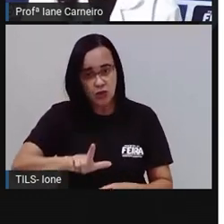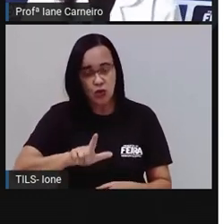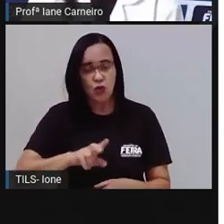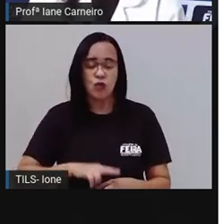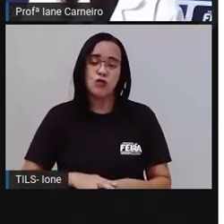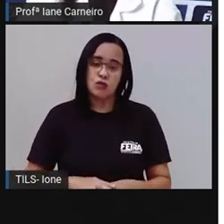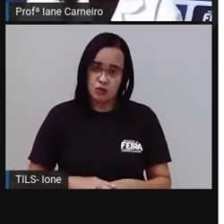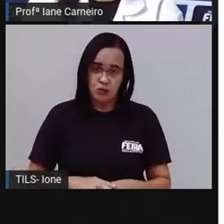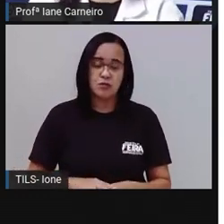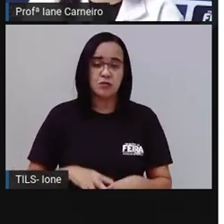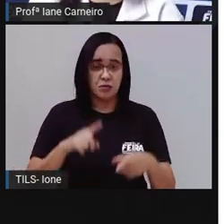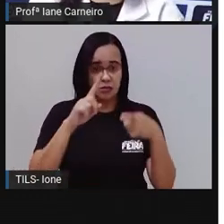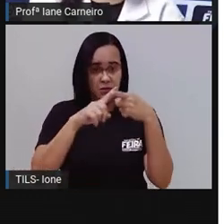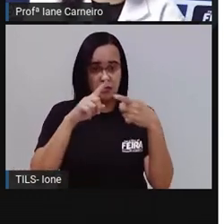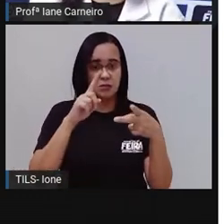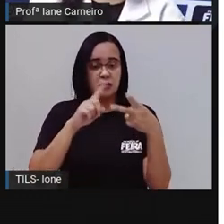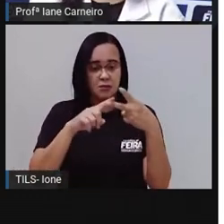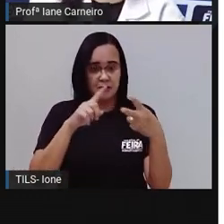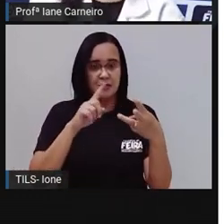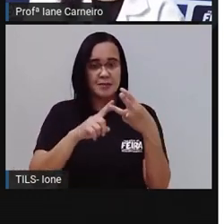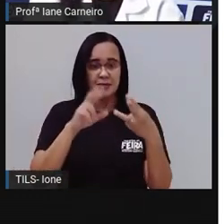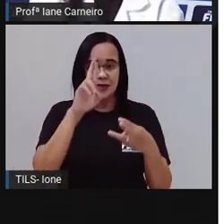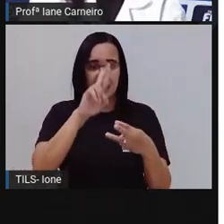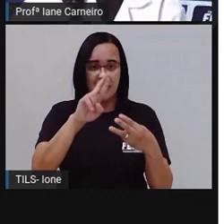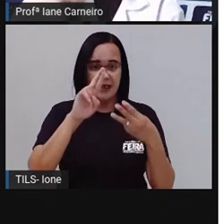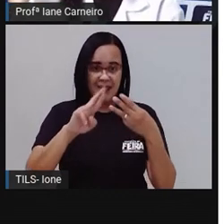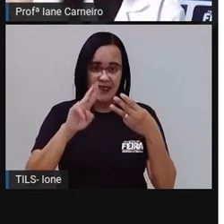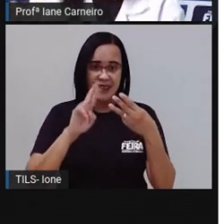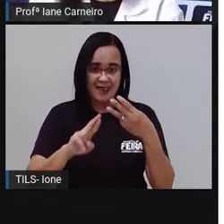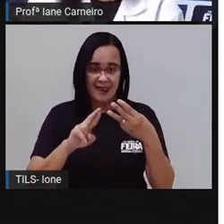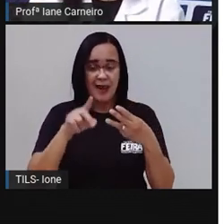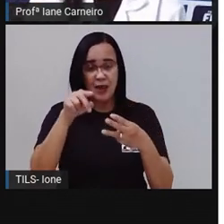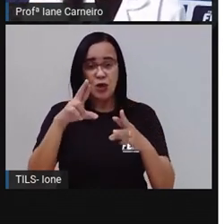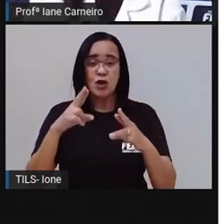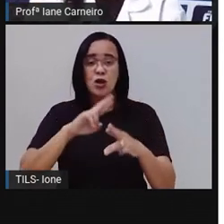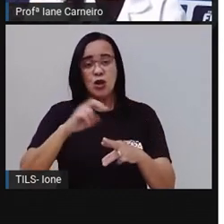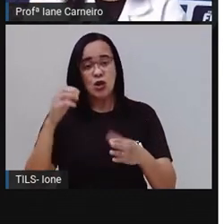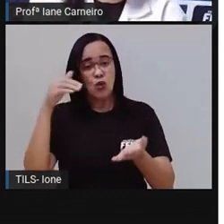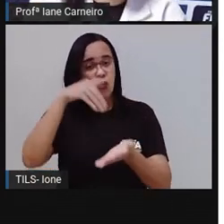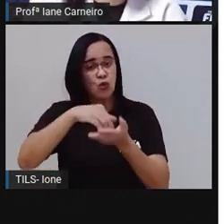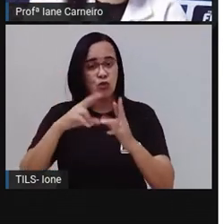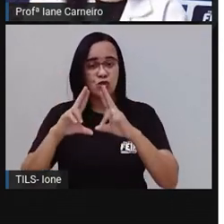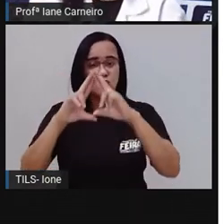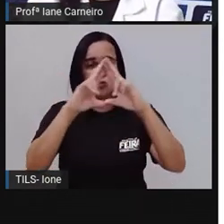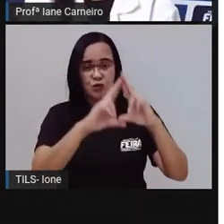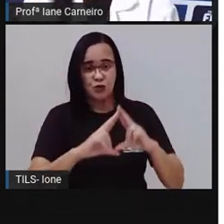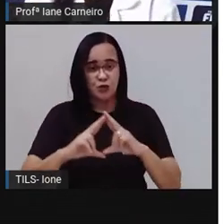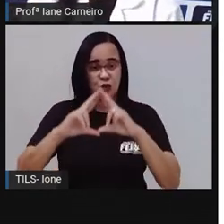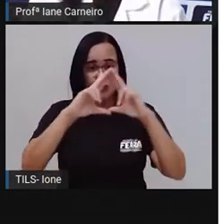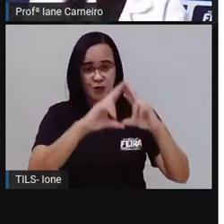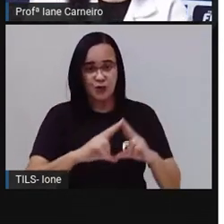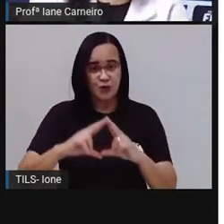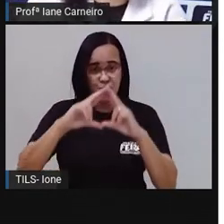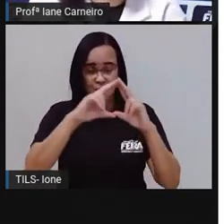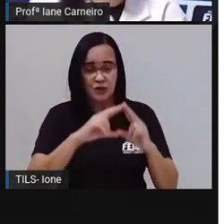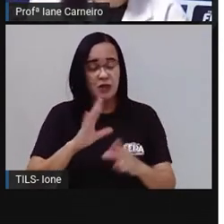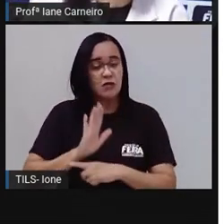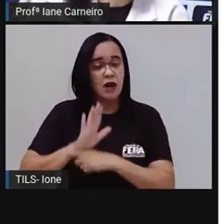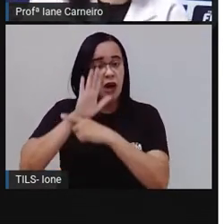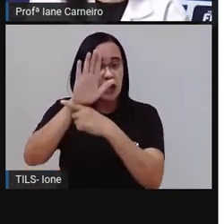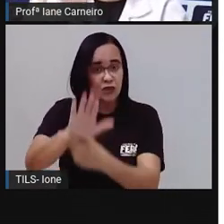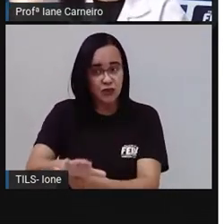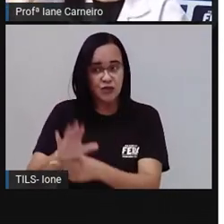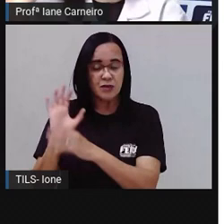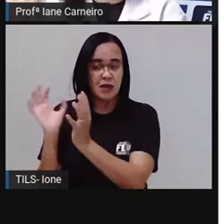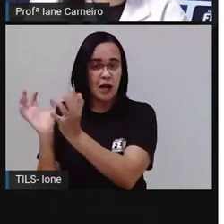né? Então, utilize esses R's aí na vida de vocês e vamos contribuir para o meio ambiente, todo mundo junto, né, que a comunidade